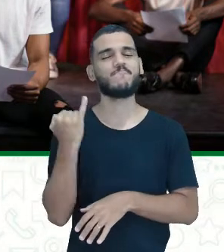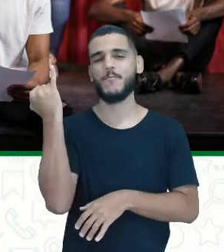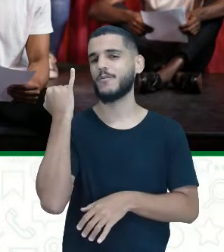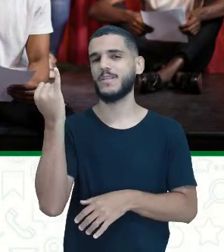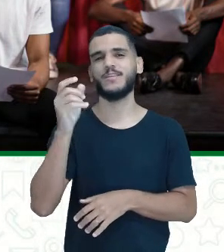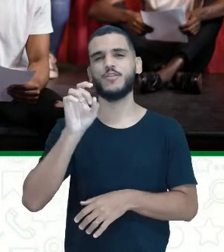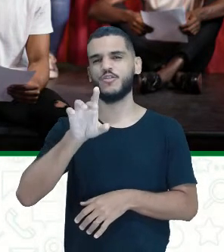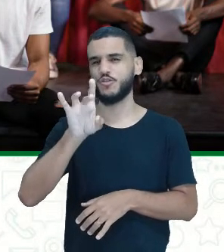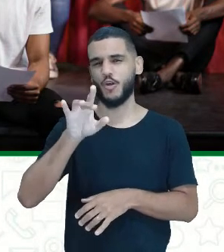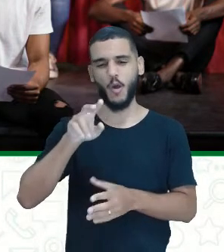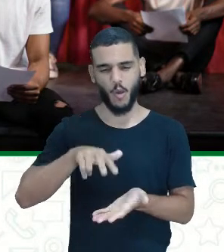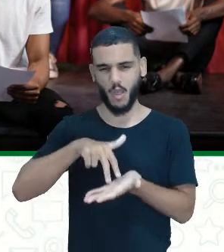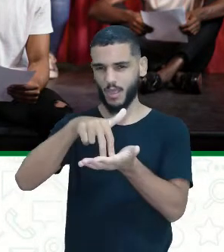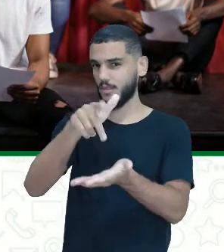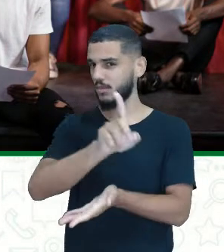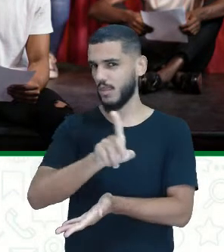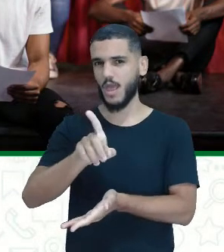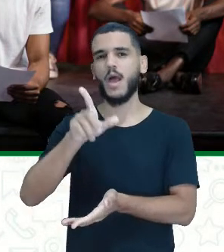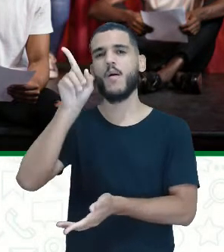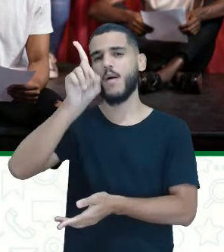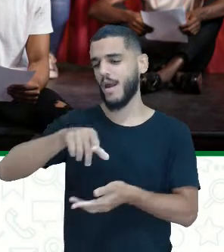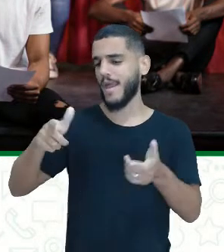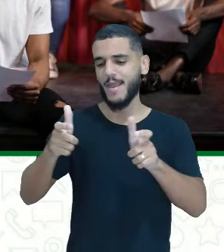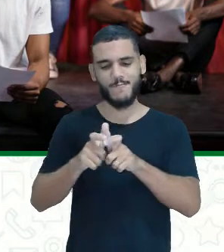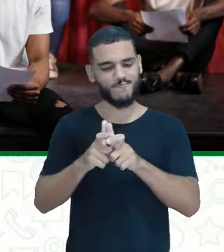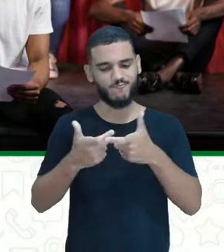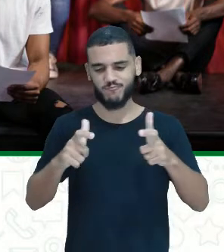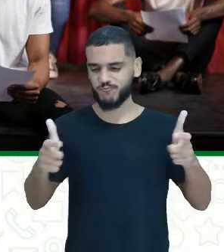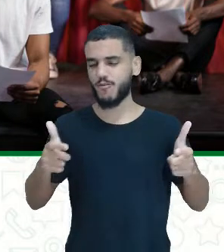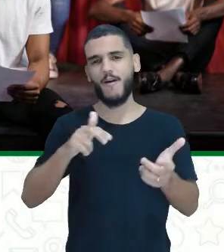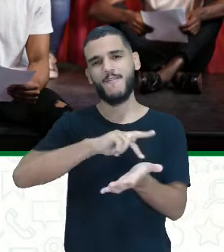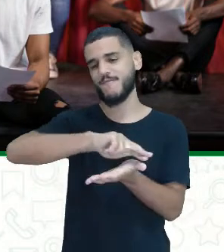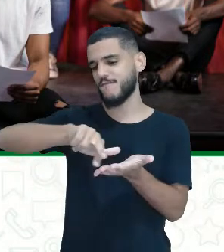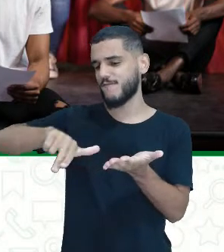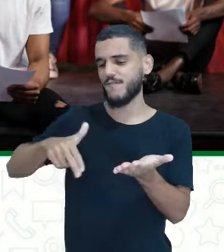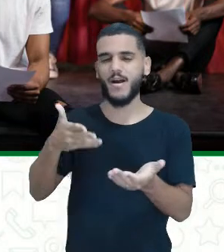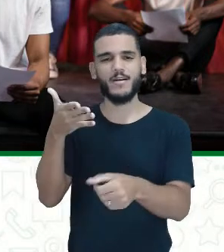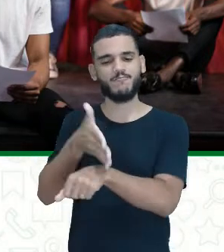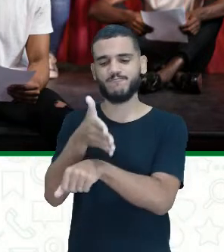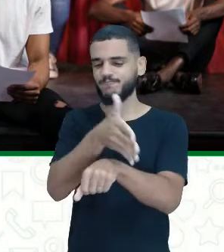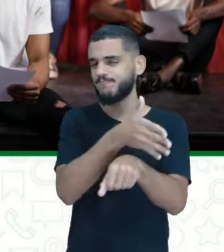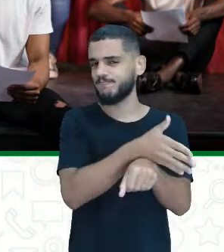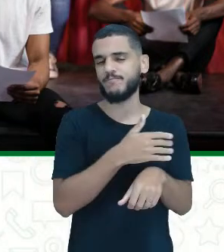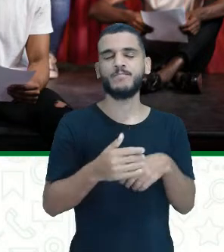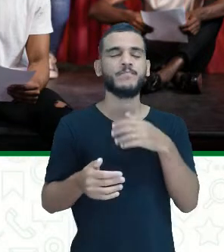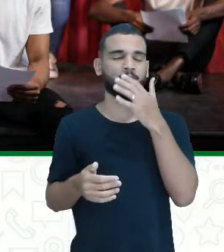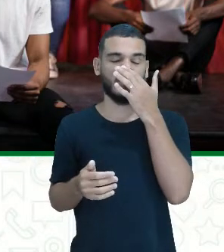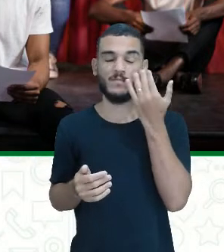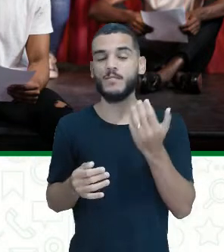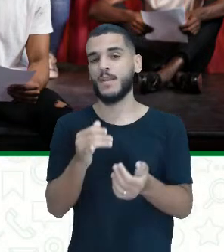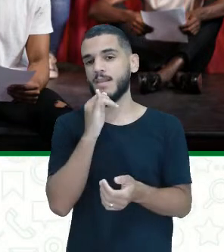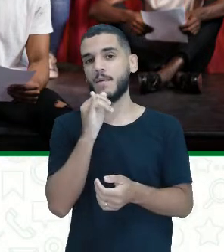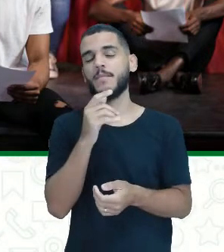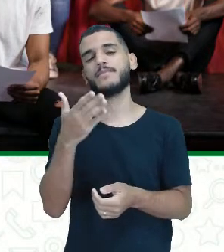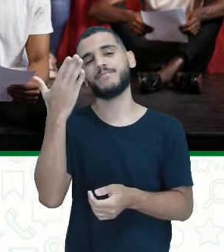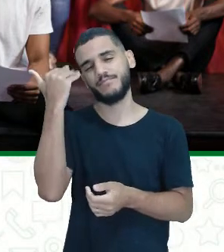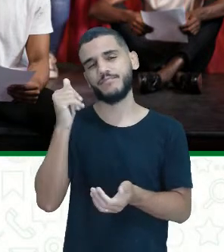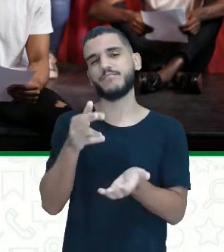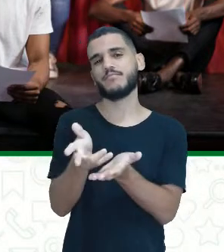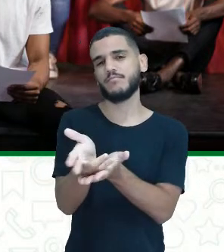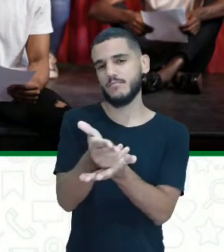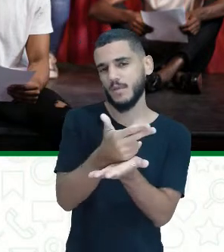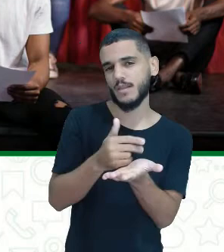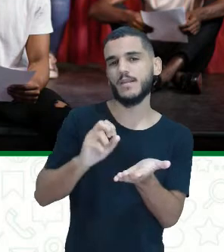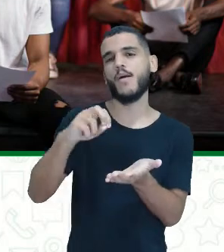a encenação, né? Ele é muito amplo. Pois é. Porque, por exemplo, se eu sei desenhar roupa ou sei costurá